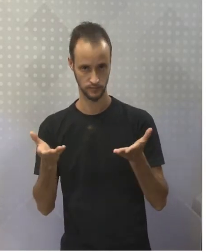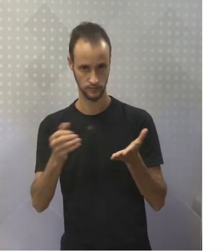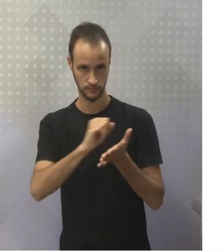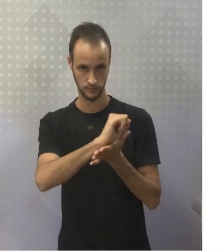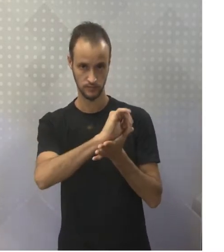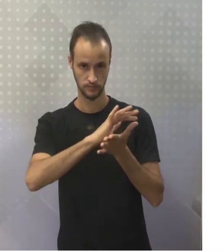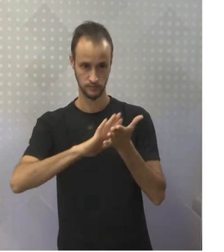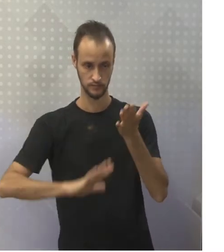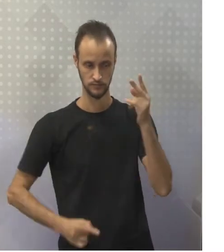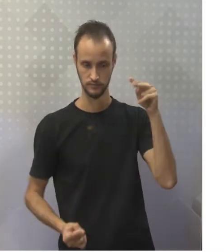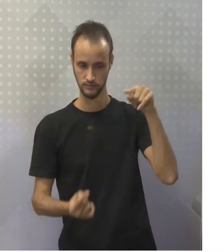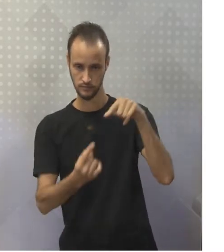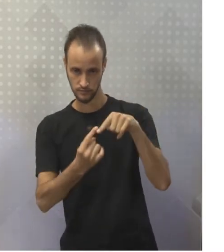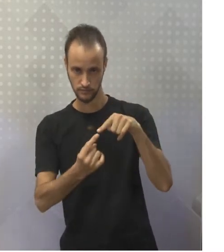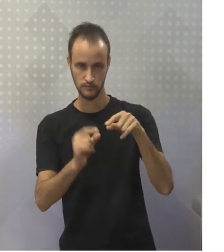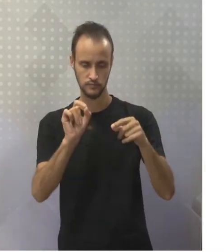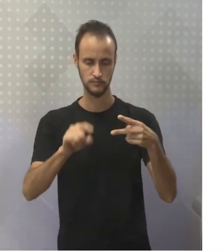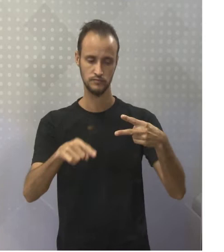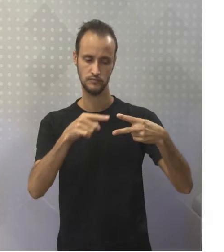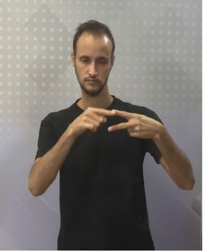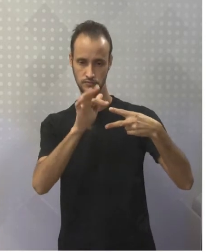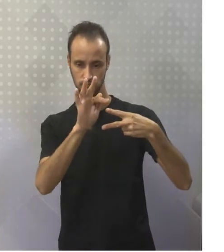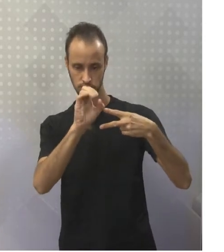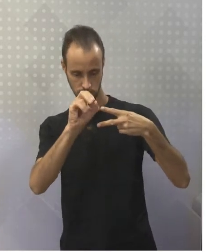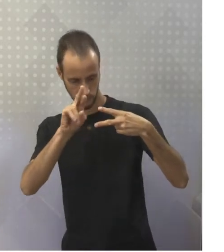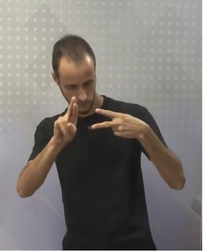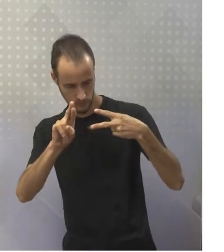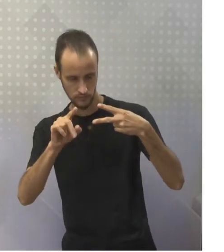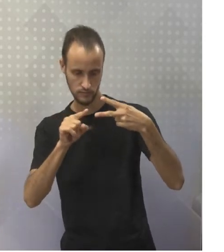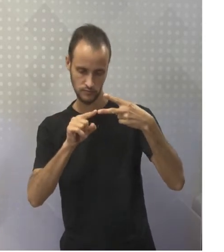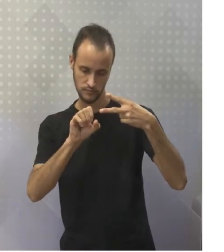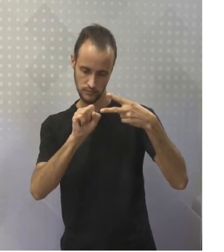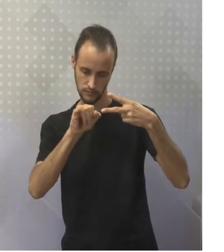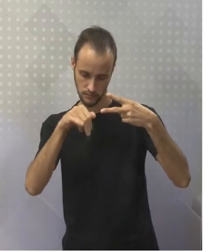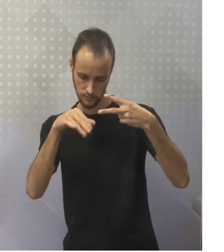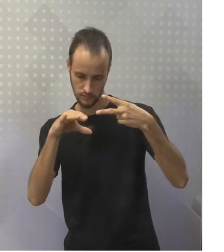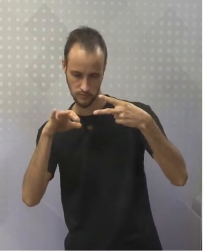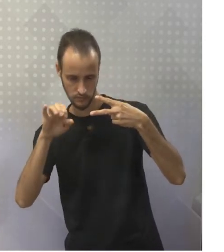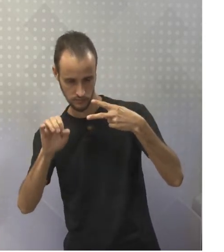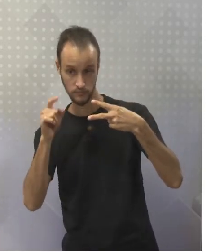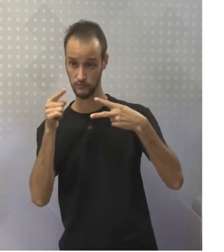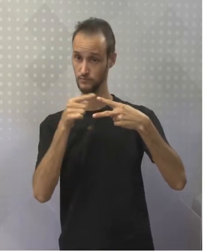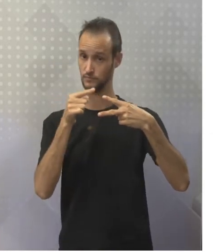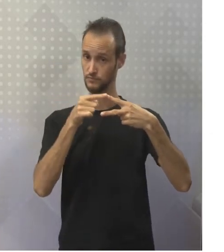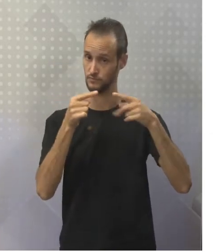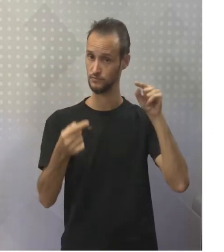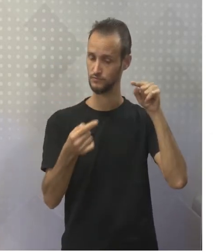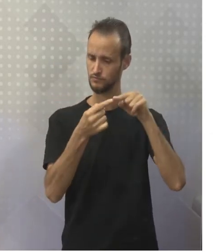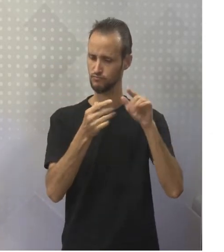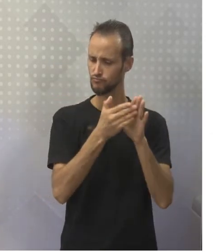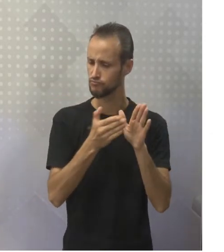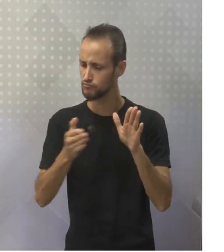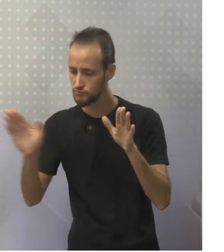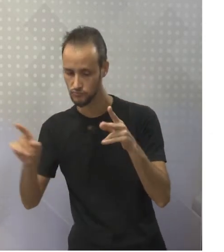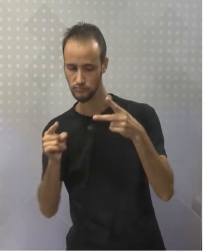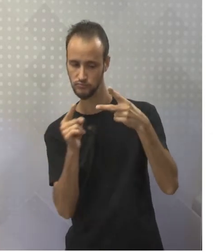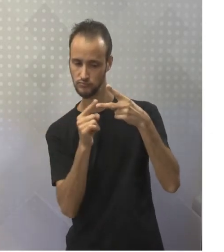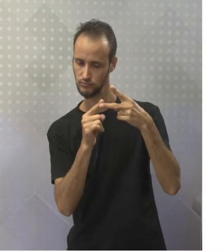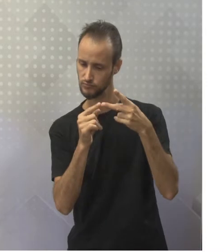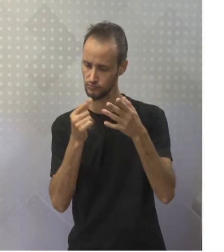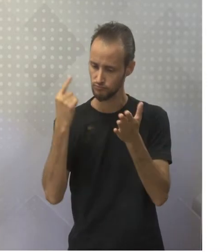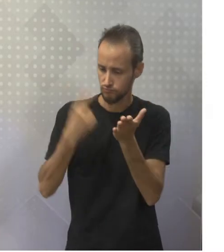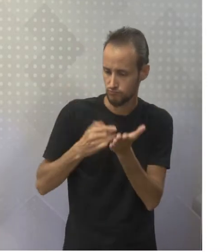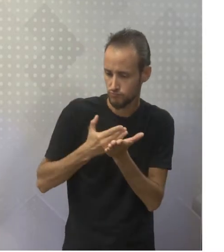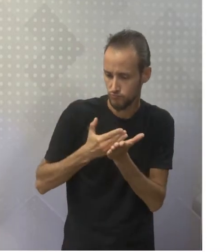um exercício envolvendo for e since. For vai indicar a duração. E since, o início de uma ação.